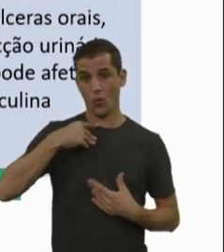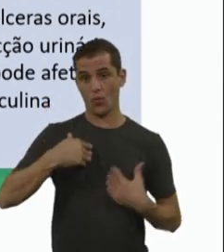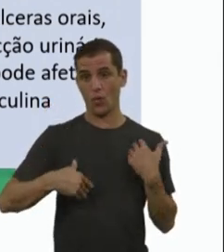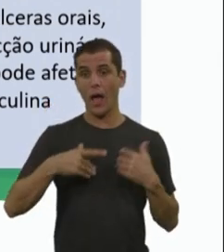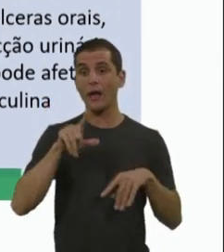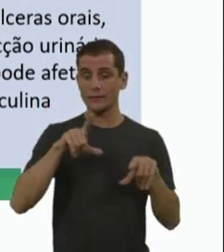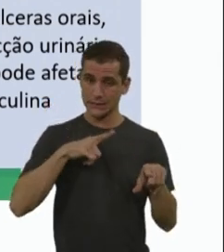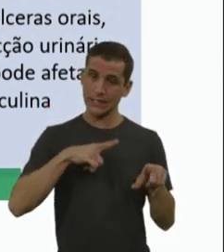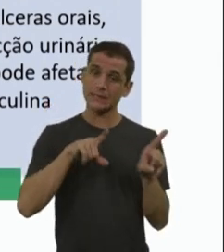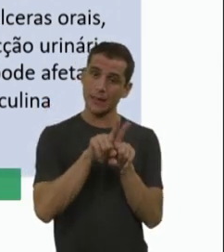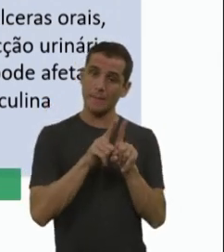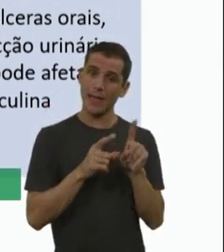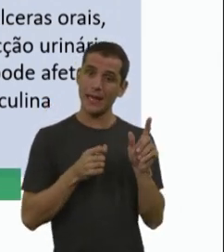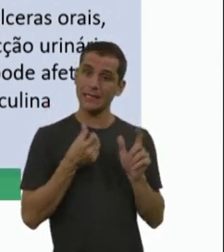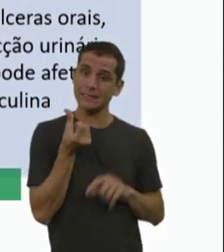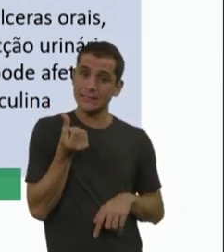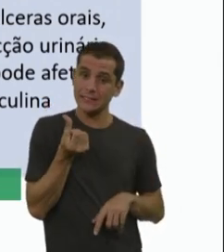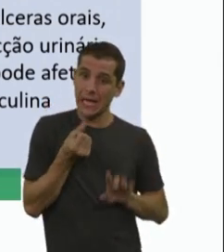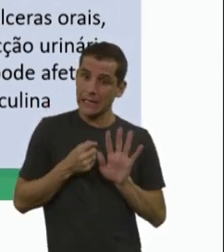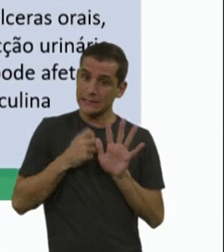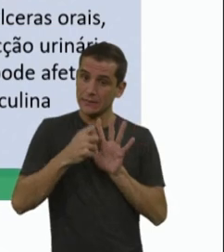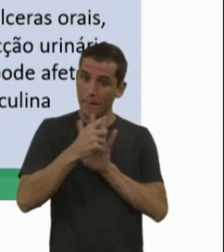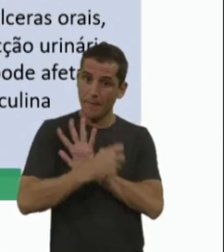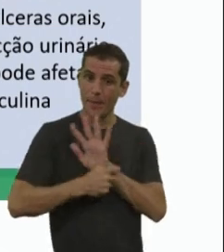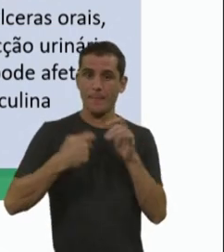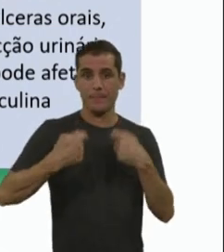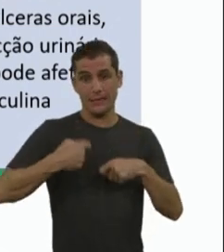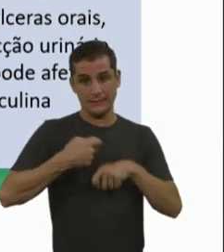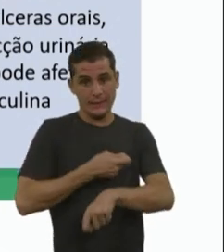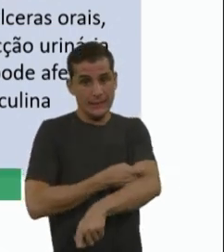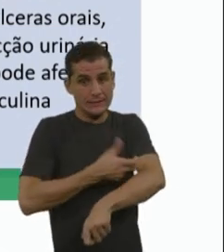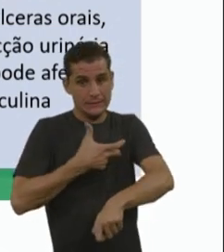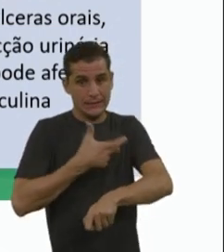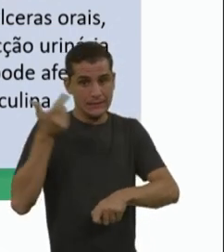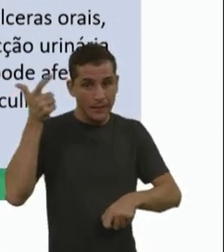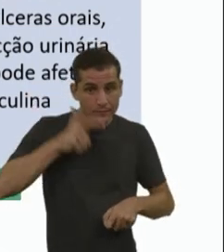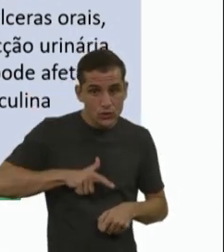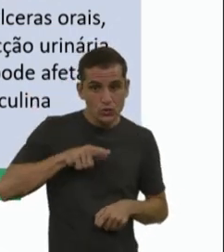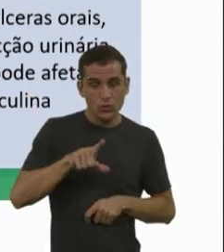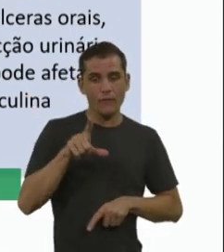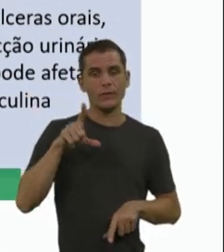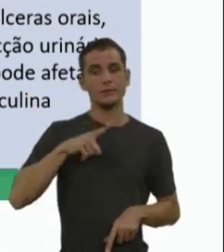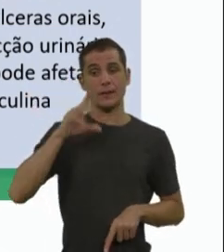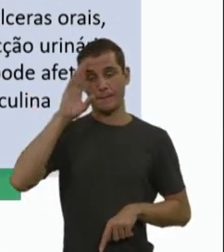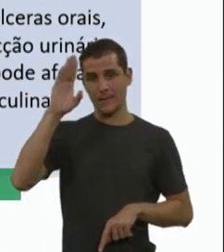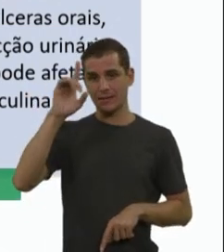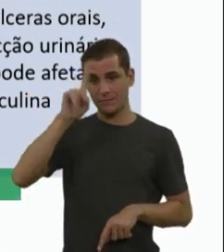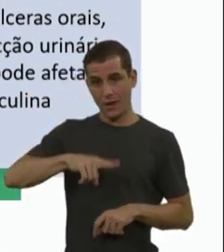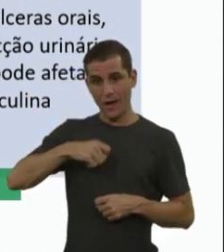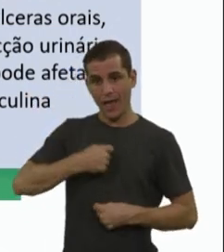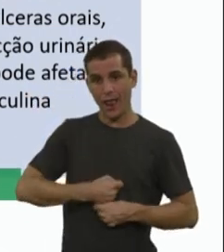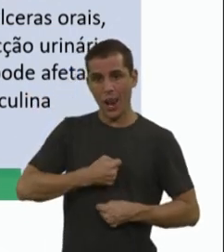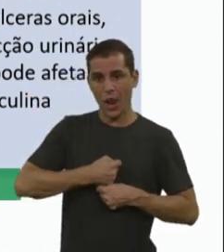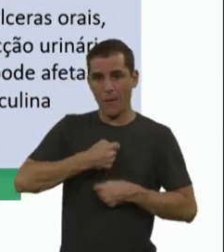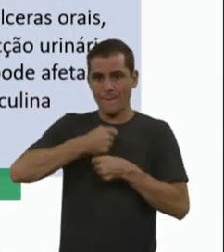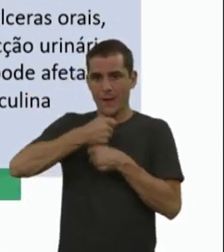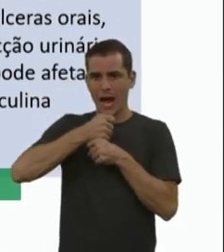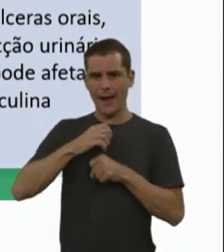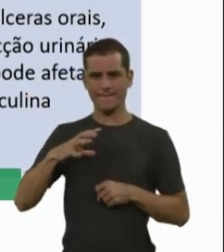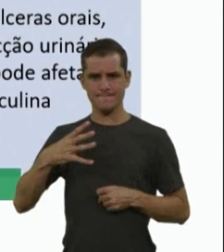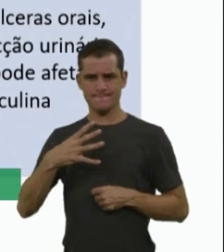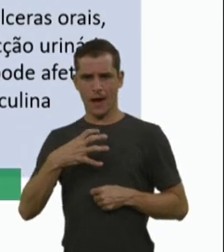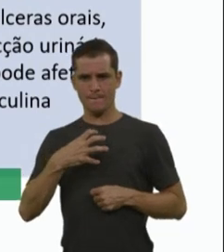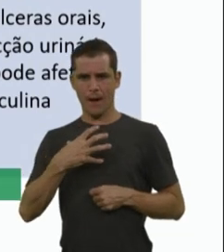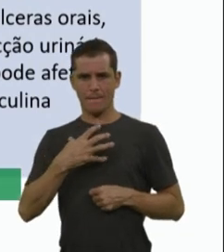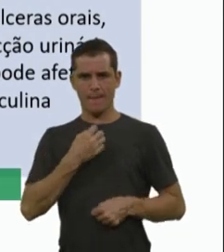exames a cada seis meses. Então, as complicações aqui são mais relacionadas às funções lombares, né, em torno de 20% a 30%